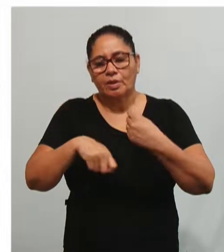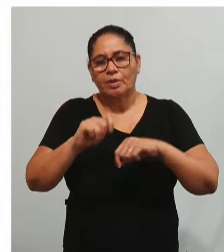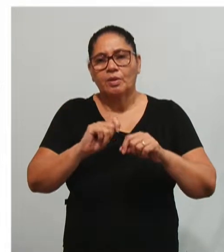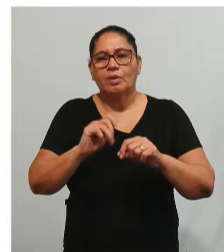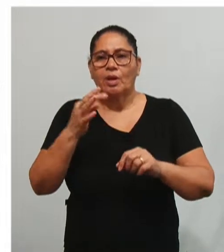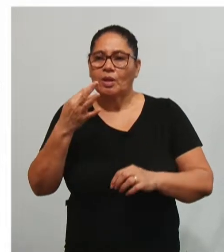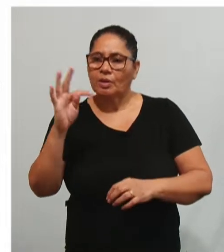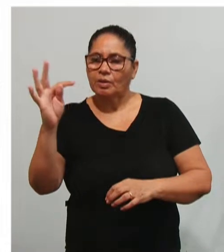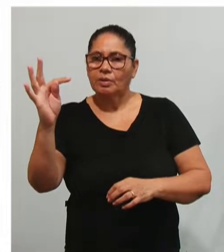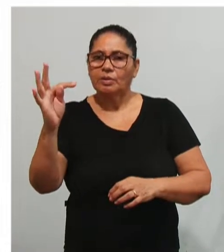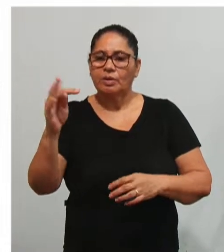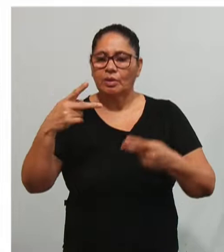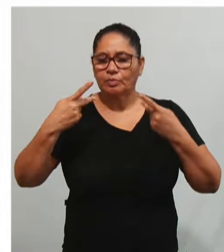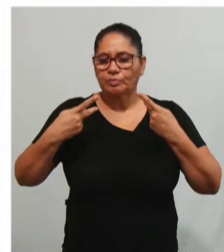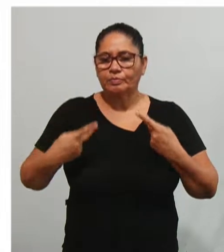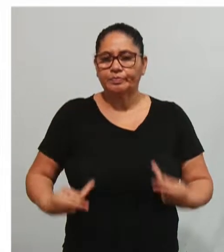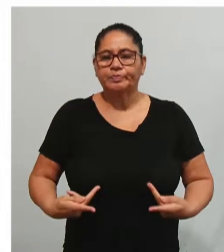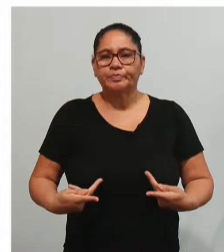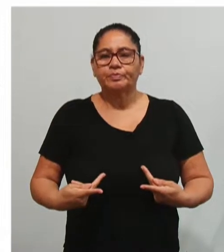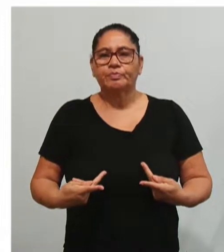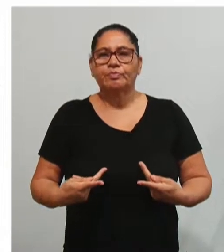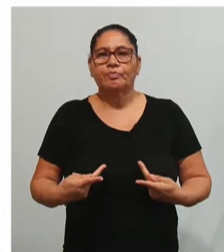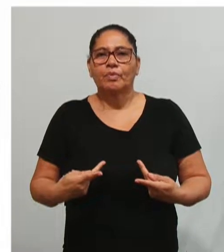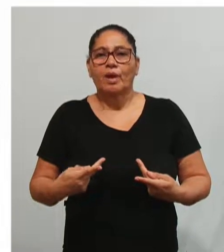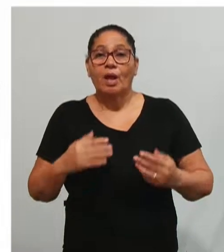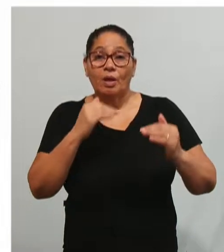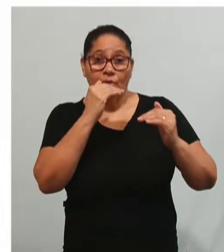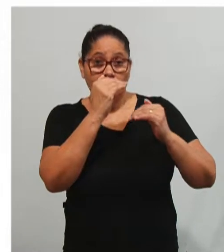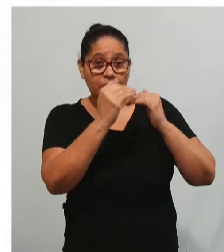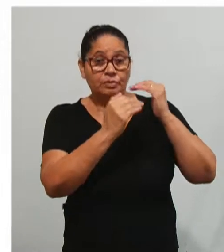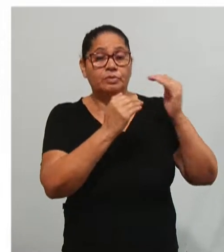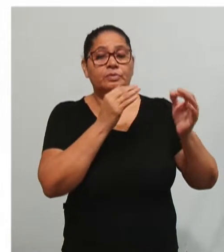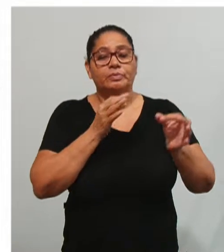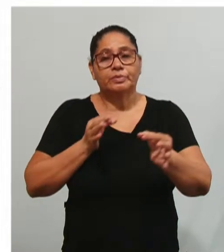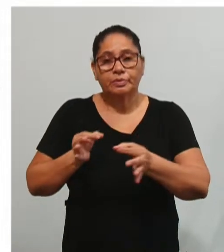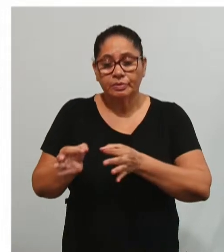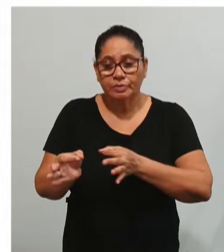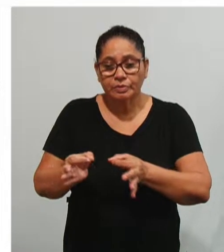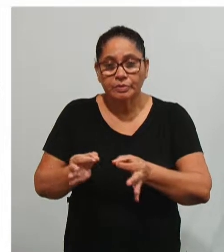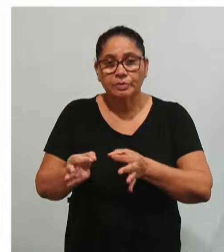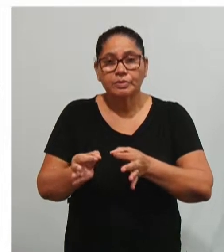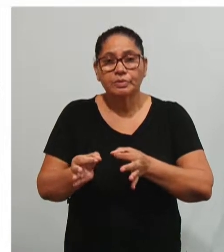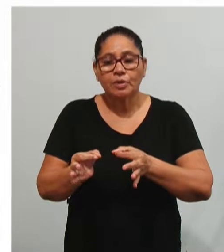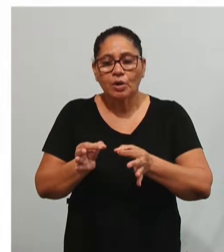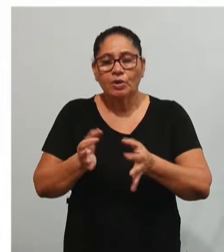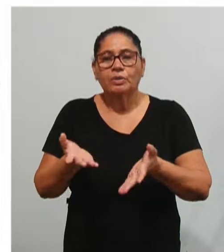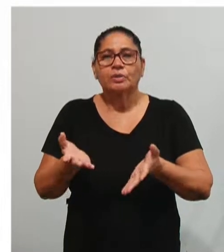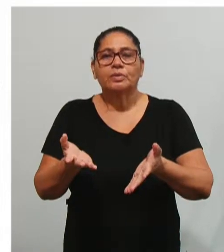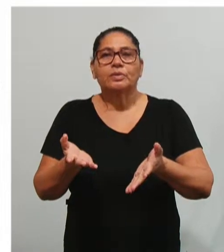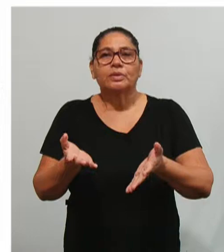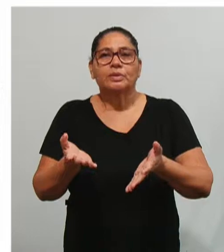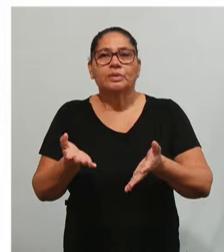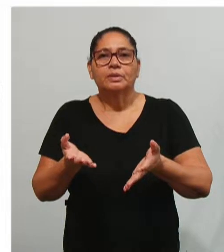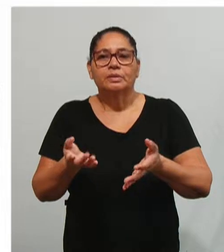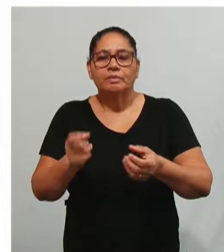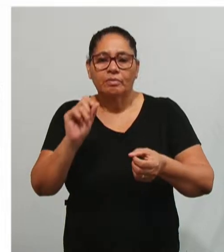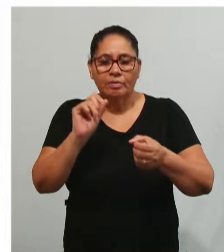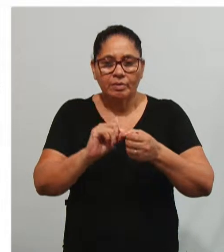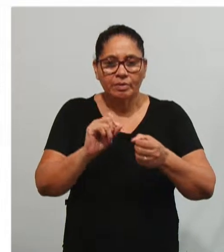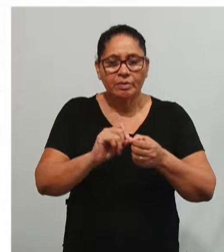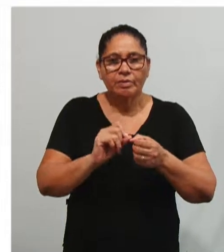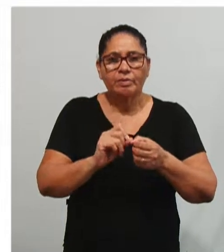tecnológicos e humanos. E os processos de planejamento, organização, execução,